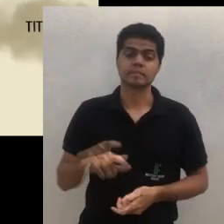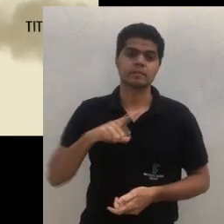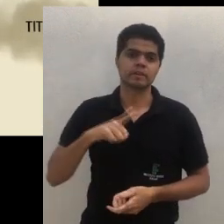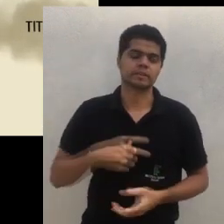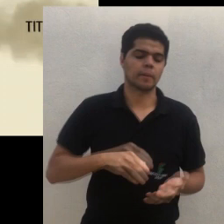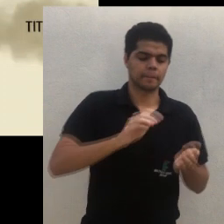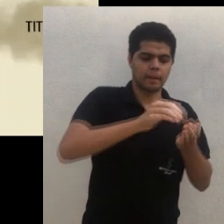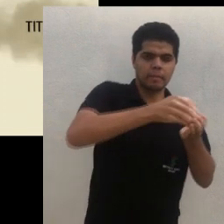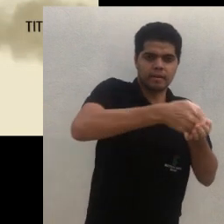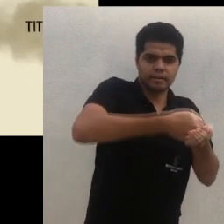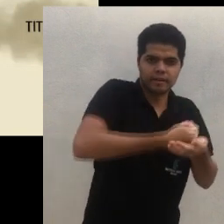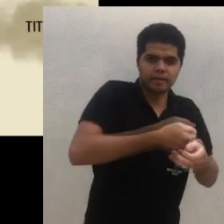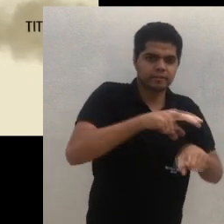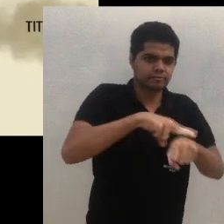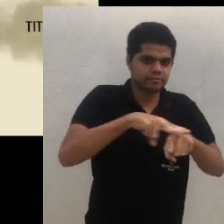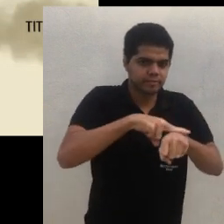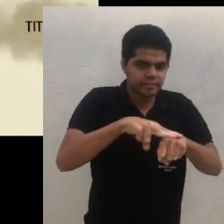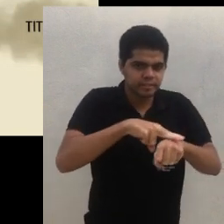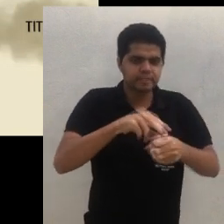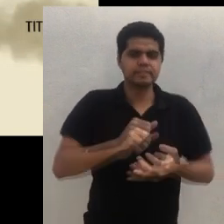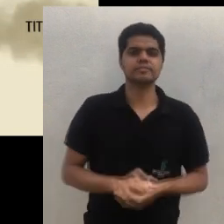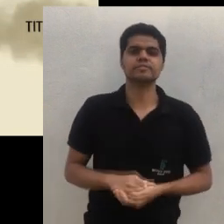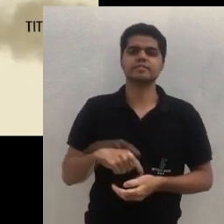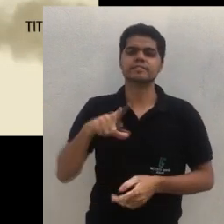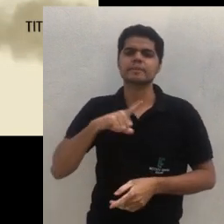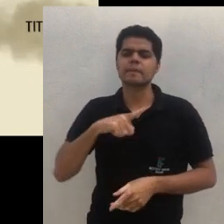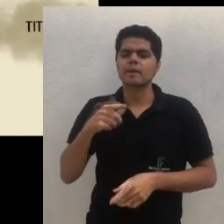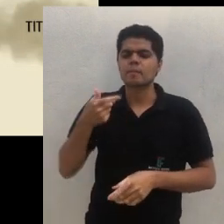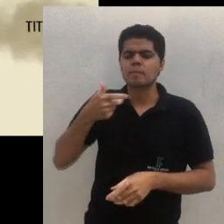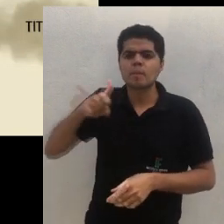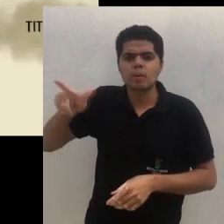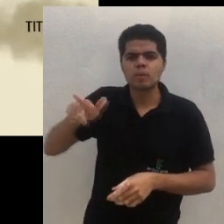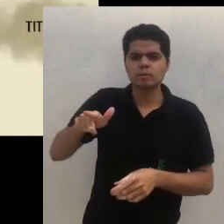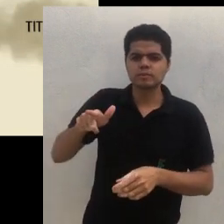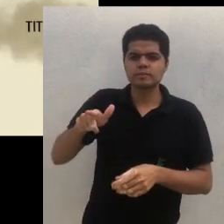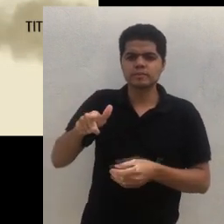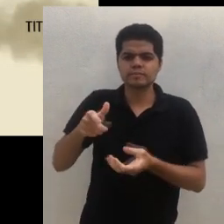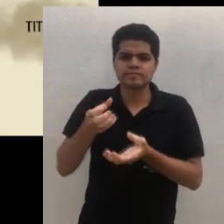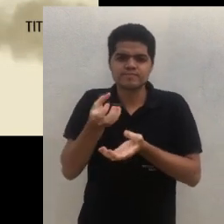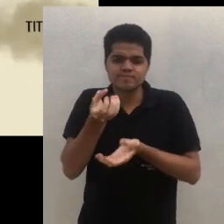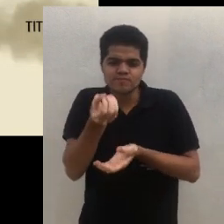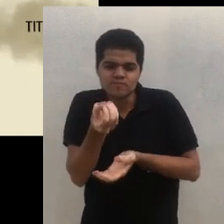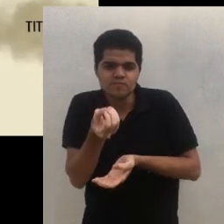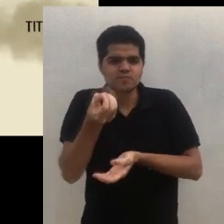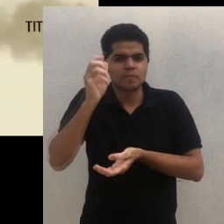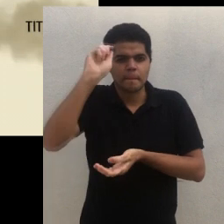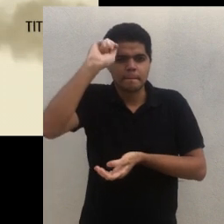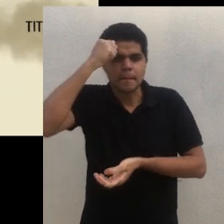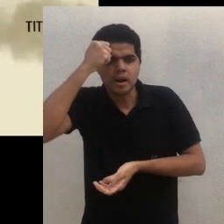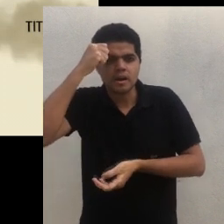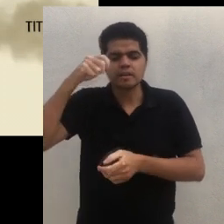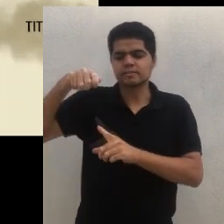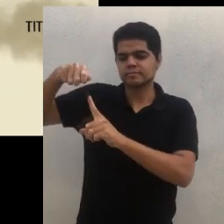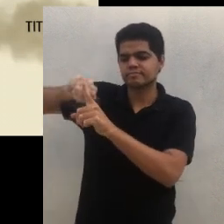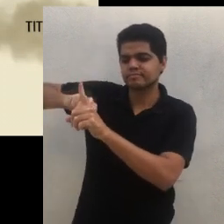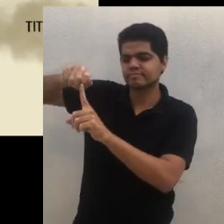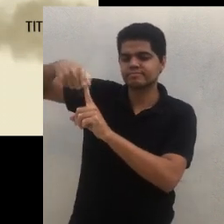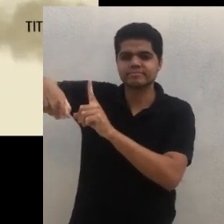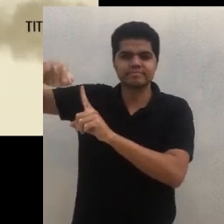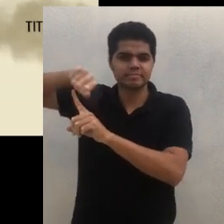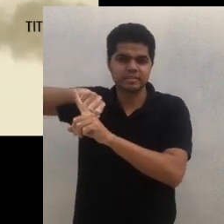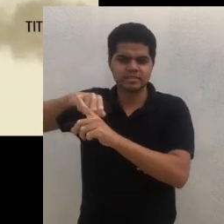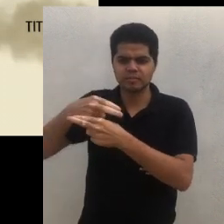cavalo, uma espécie agora, ameixa, angico, banana, elas são plantas, e meu cultivo principal nesse caso aqui era o café.